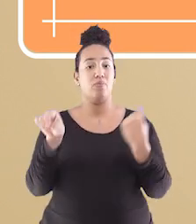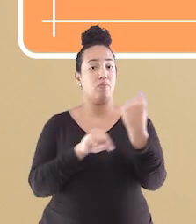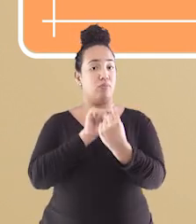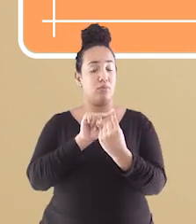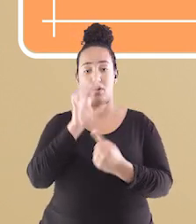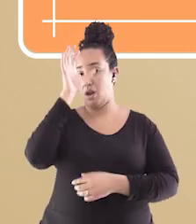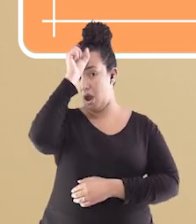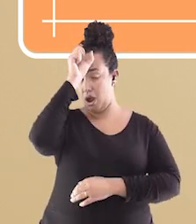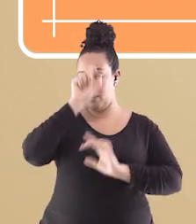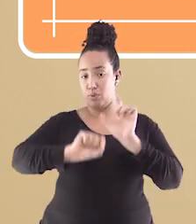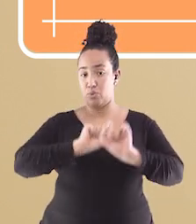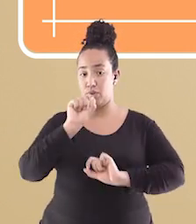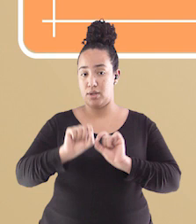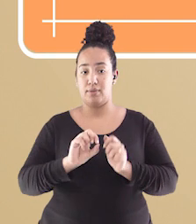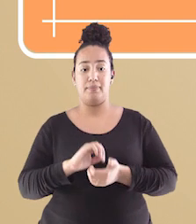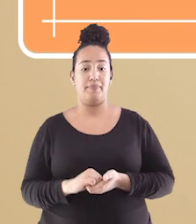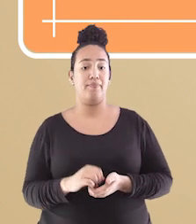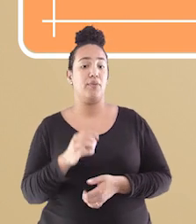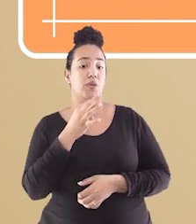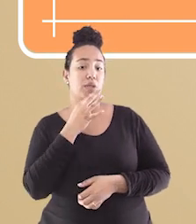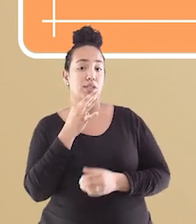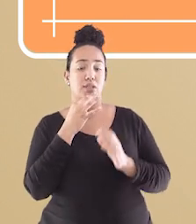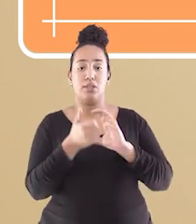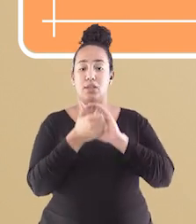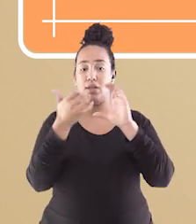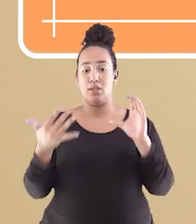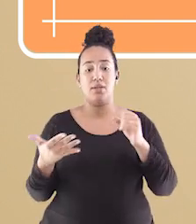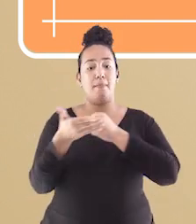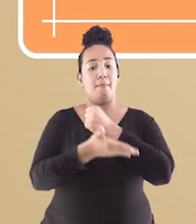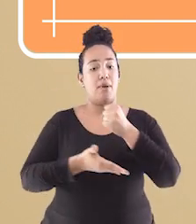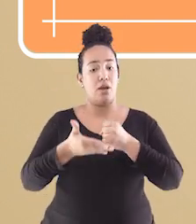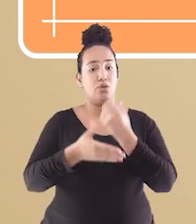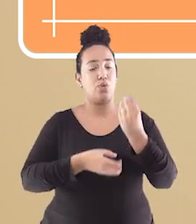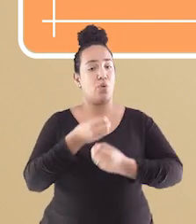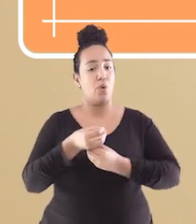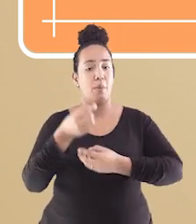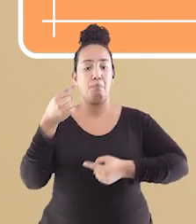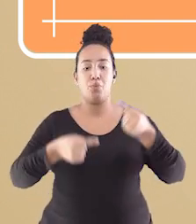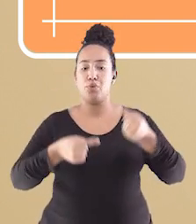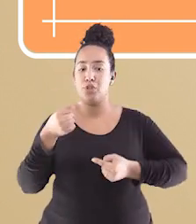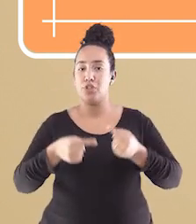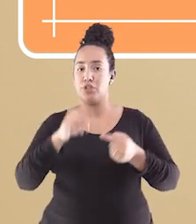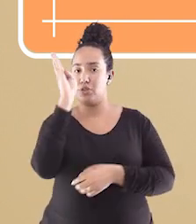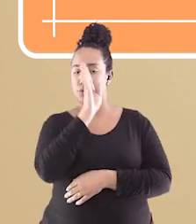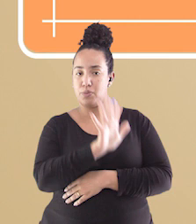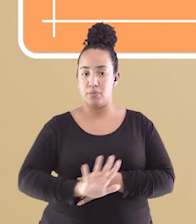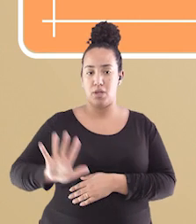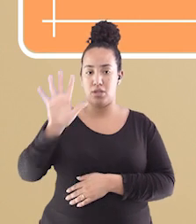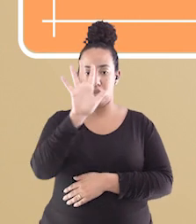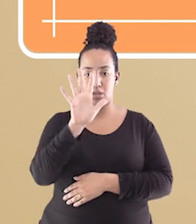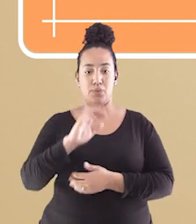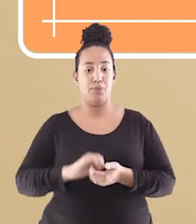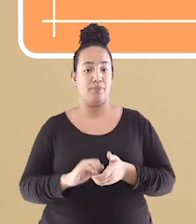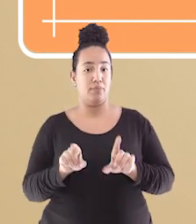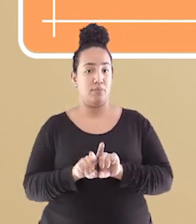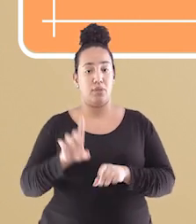O objetivo de aprendizagem é conhecer aspectos básicos da organização política do Brasil,